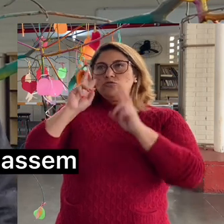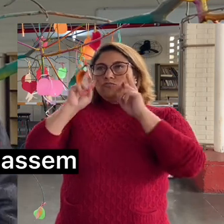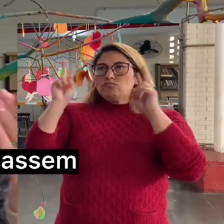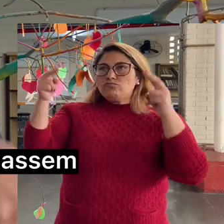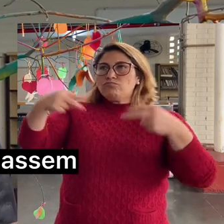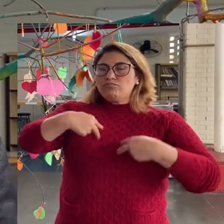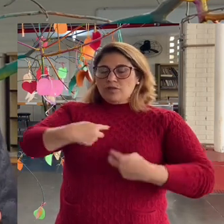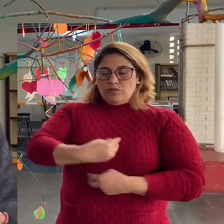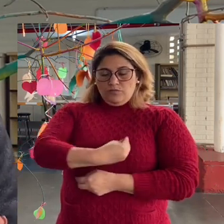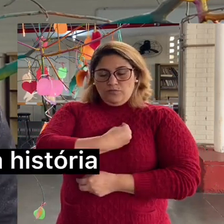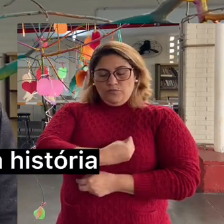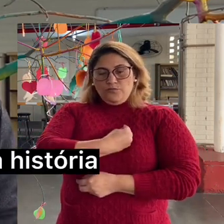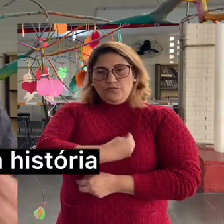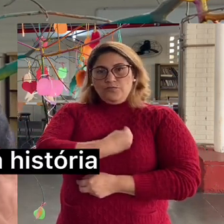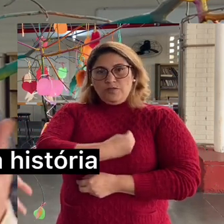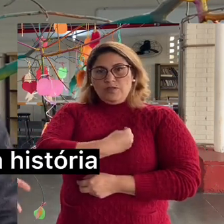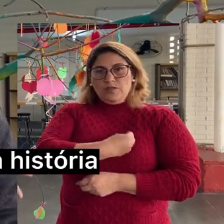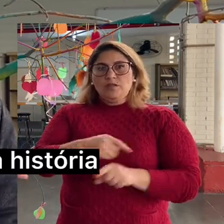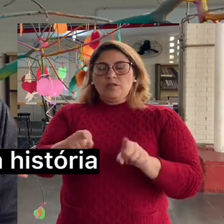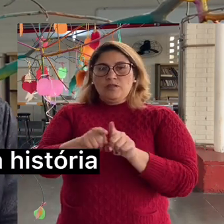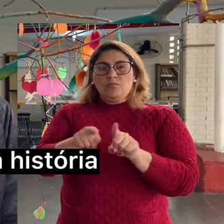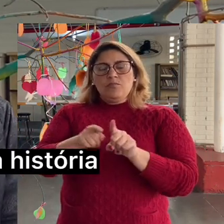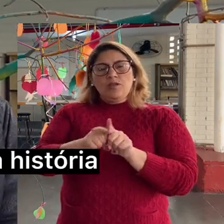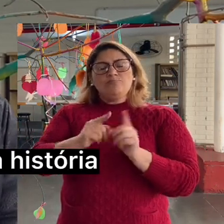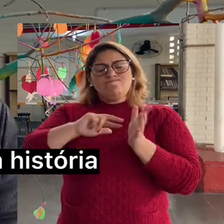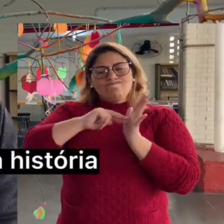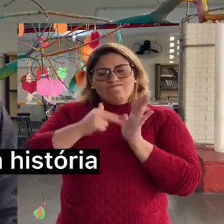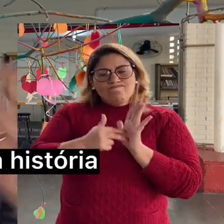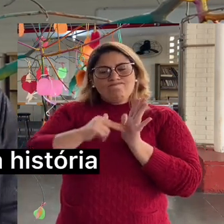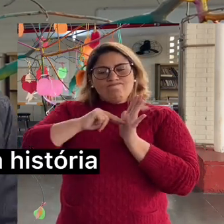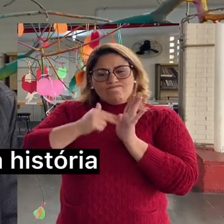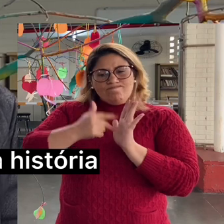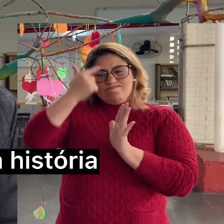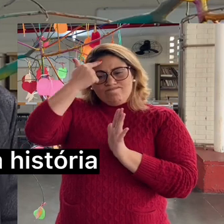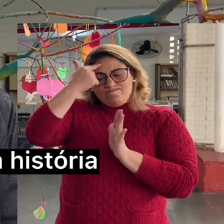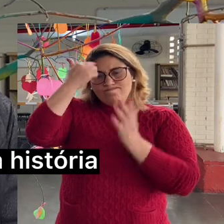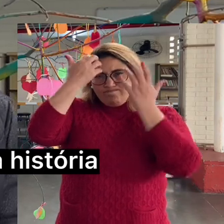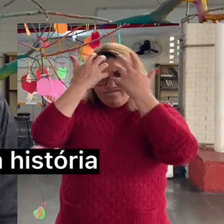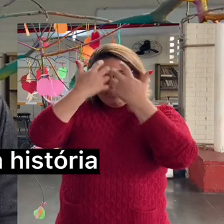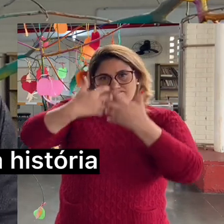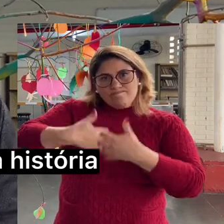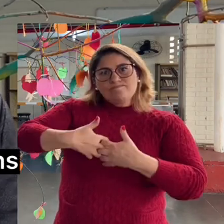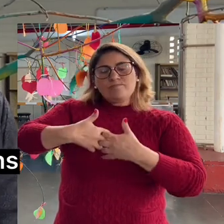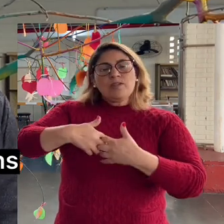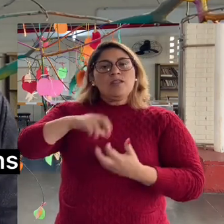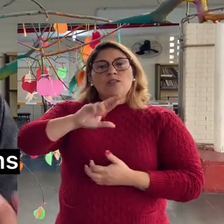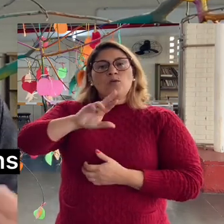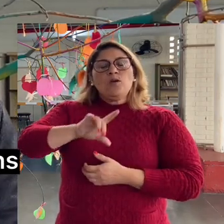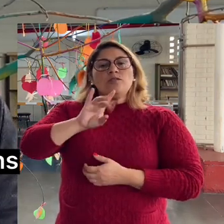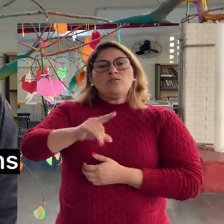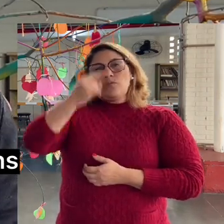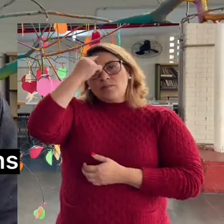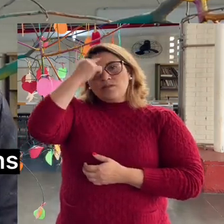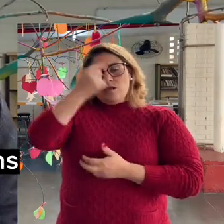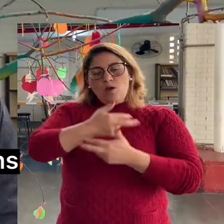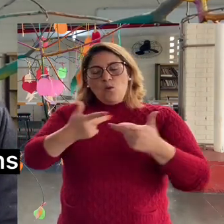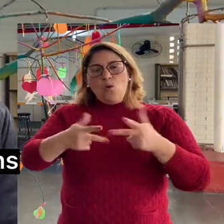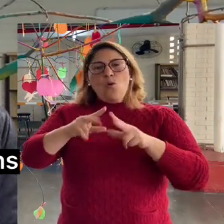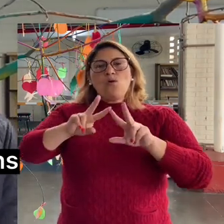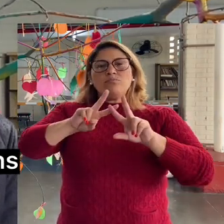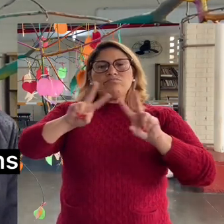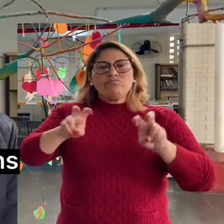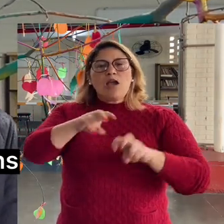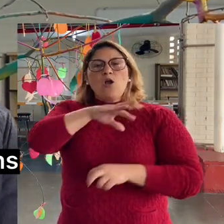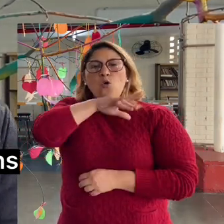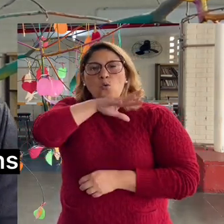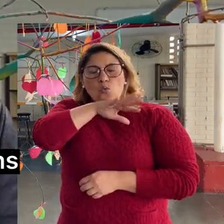eles repensassem sobre a vida deles e ressignificassem essa história. Não olhassem só para as coisas